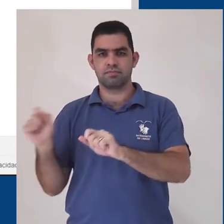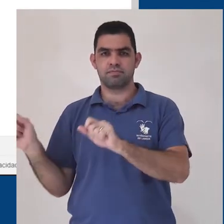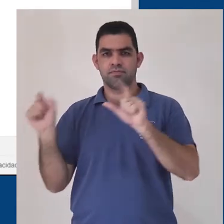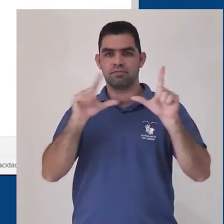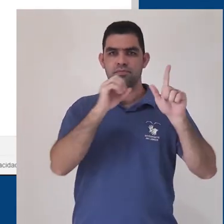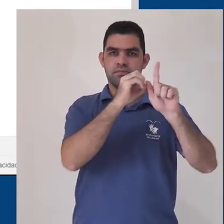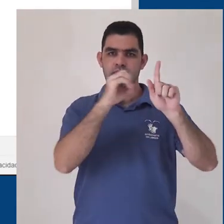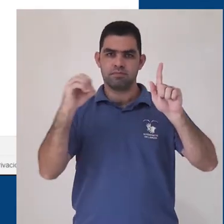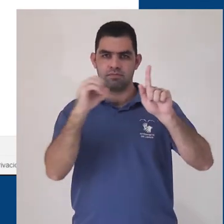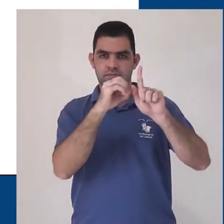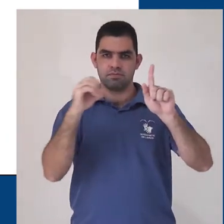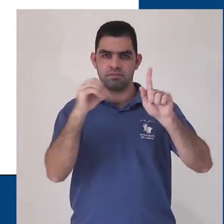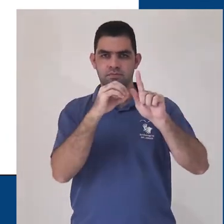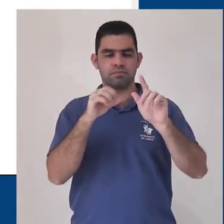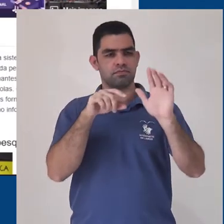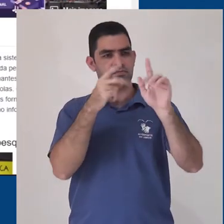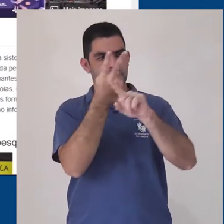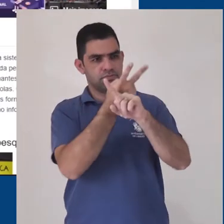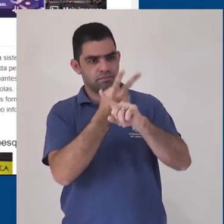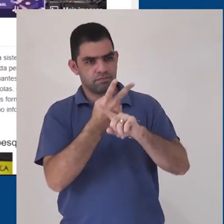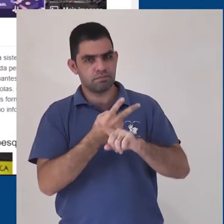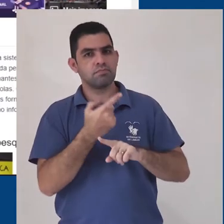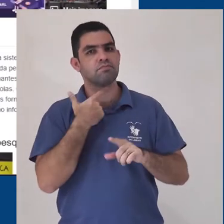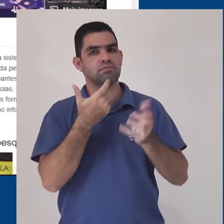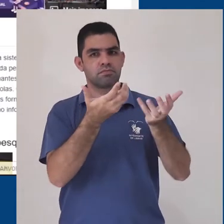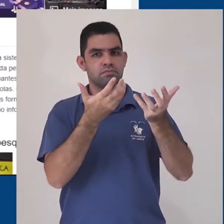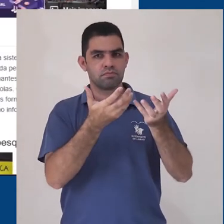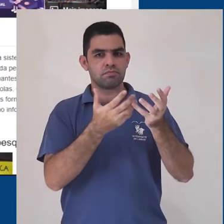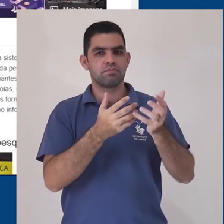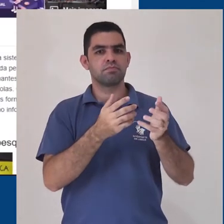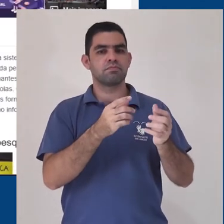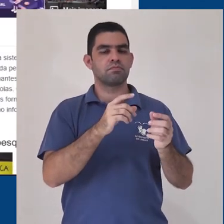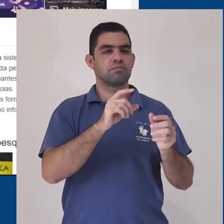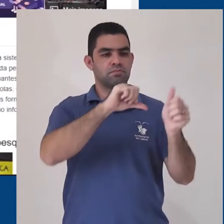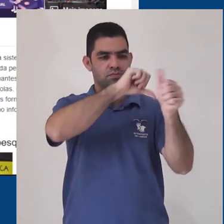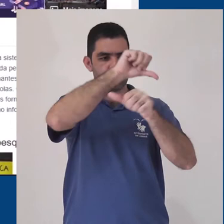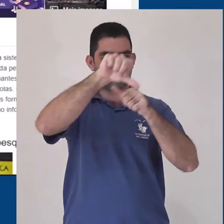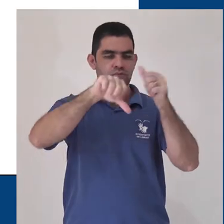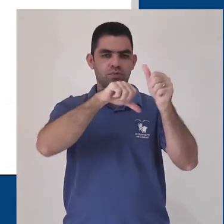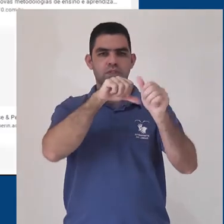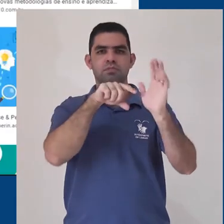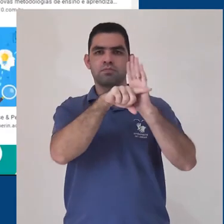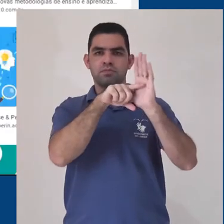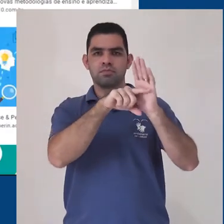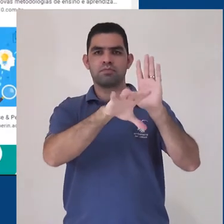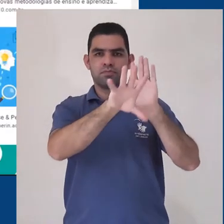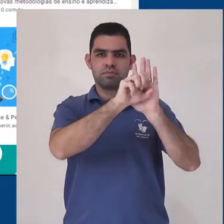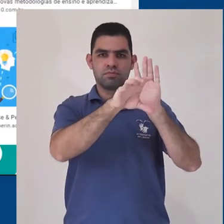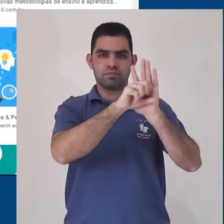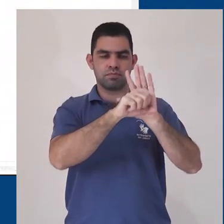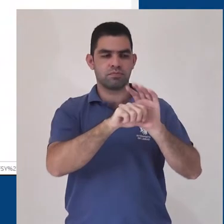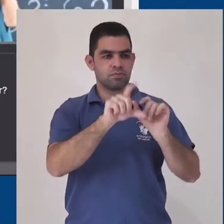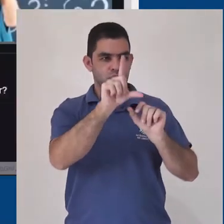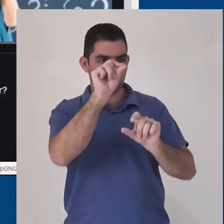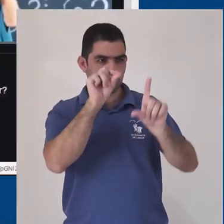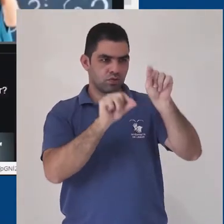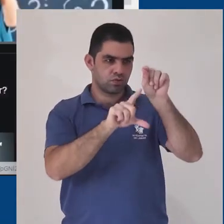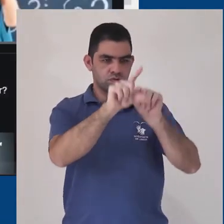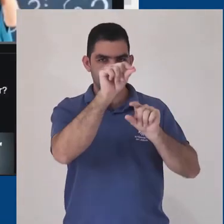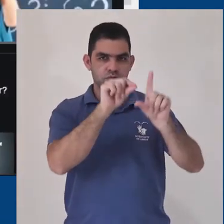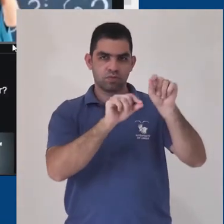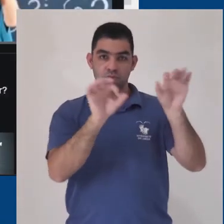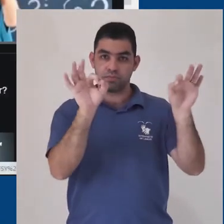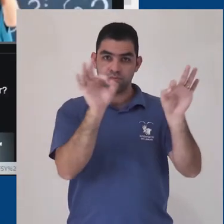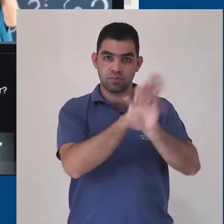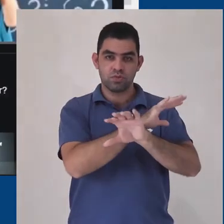seremos direcionados para o Google, pesquisamos o que desejamos e mudamos para pesquisa de imagens. Selecionamos as pesquisas